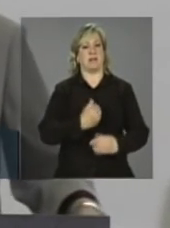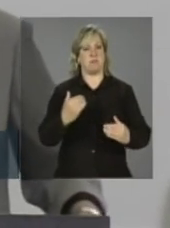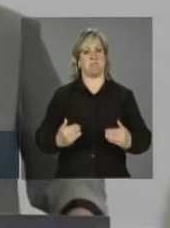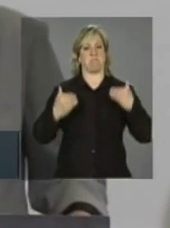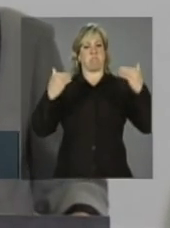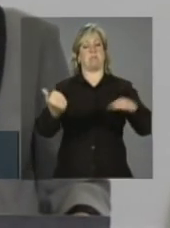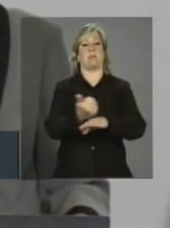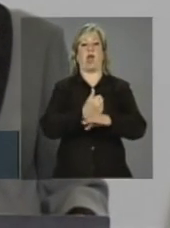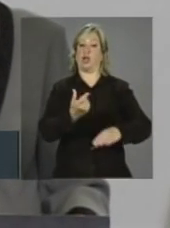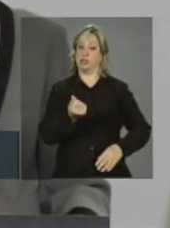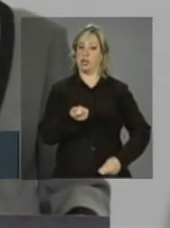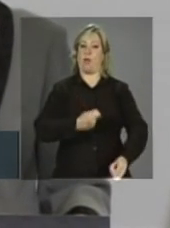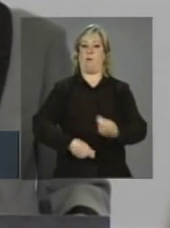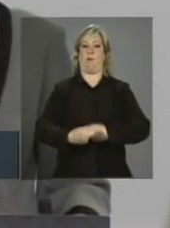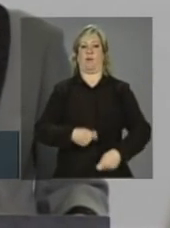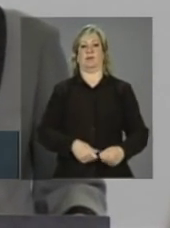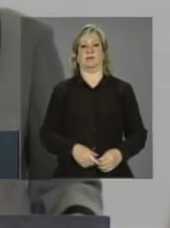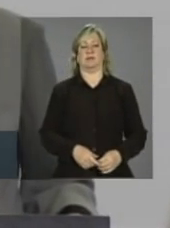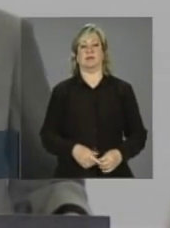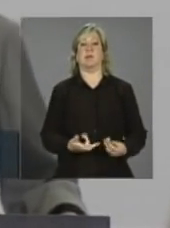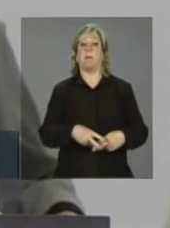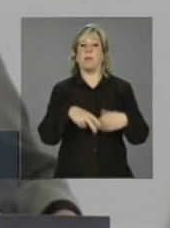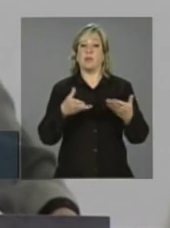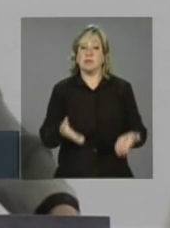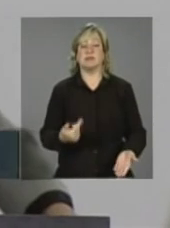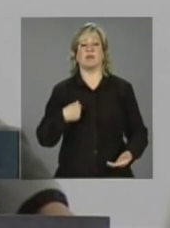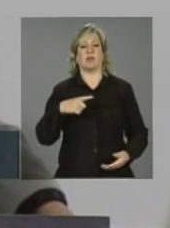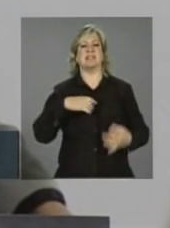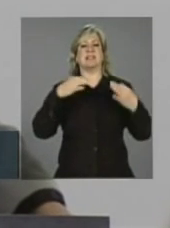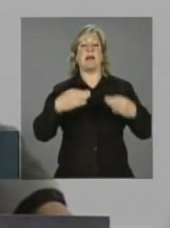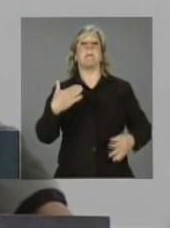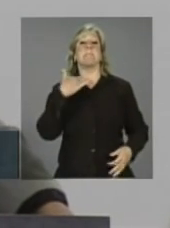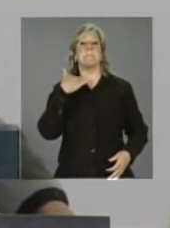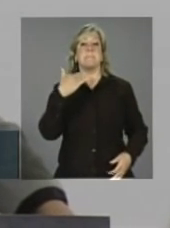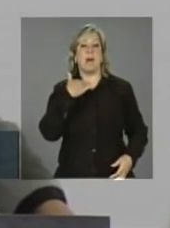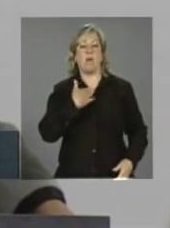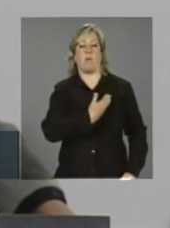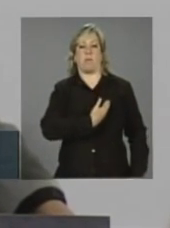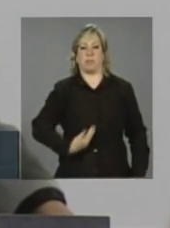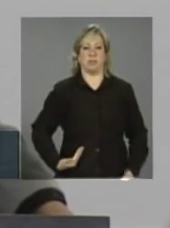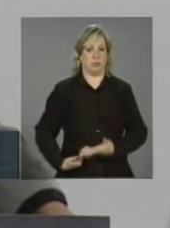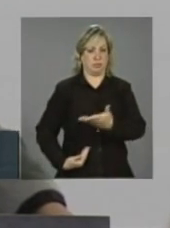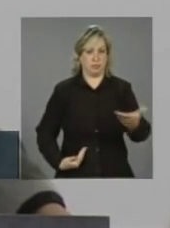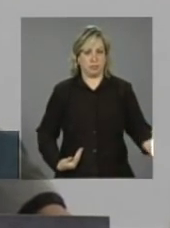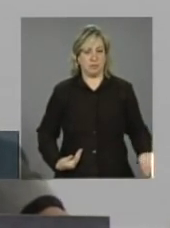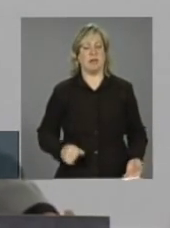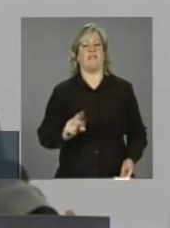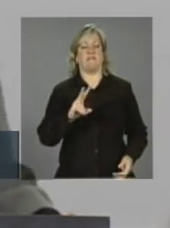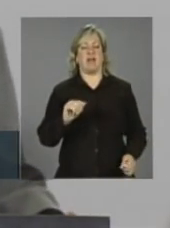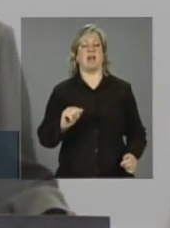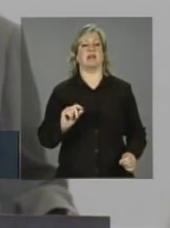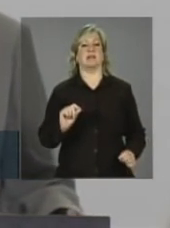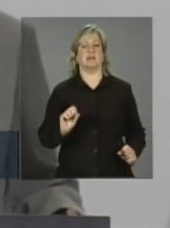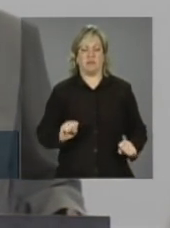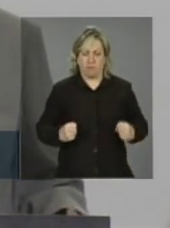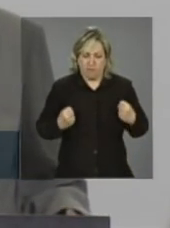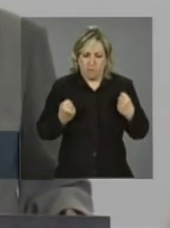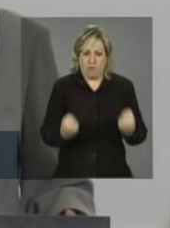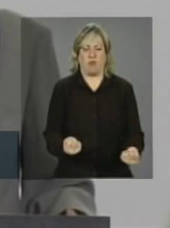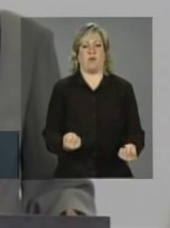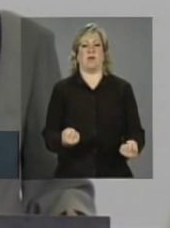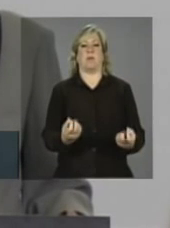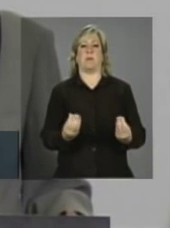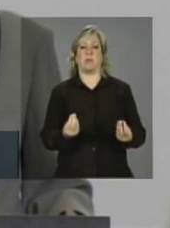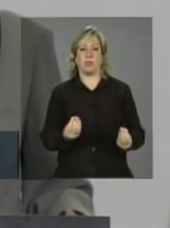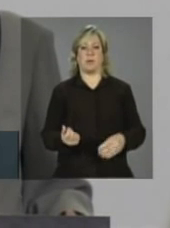Por isso eu tenho certeza que os nossos bancos públicos vão dar o melhor de si para